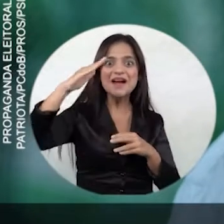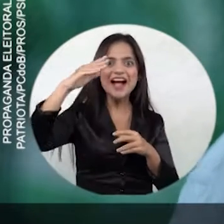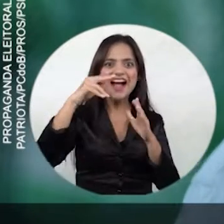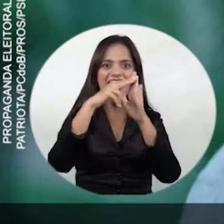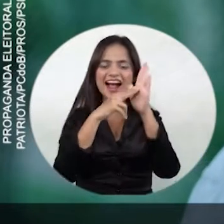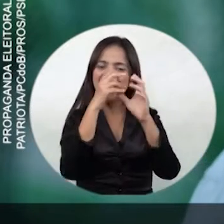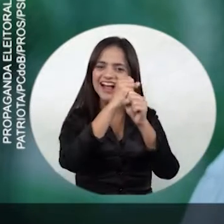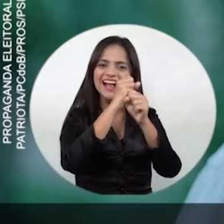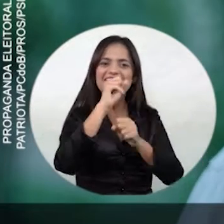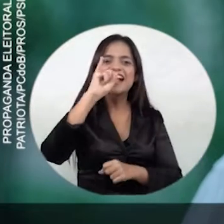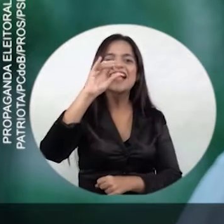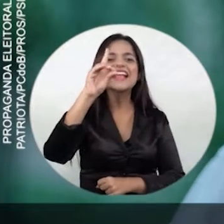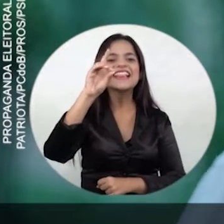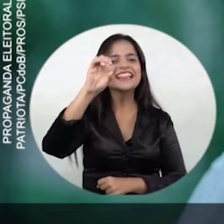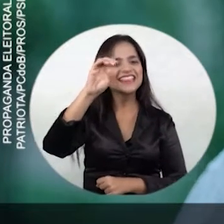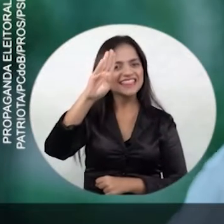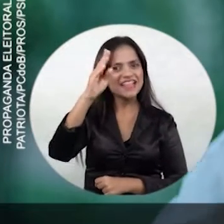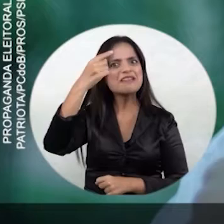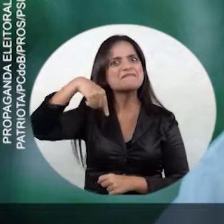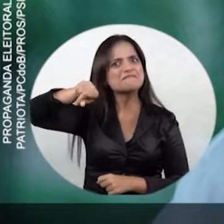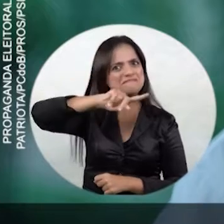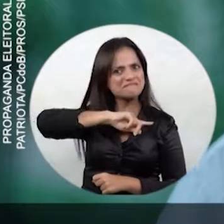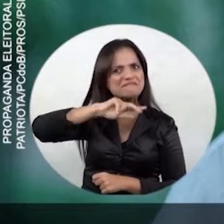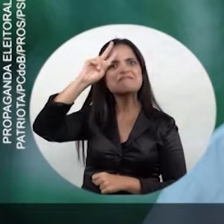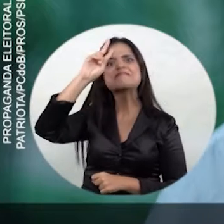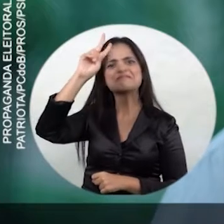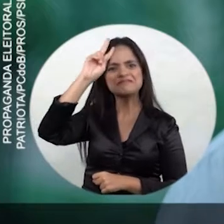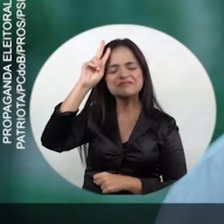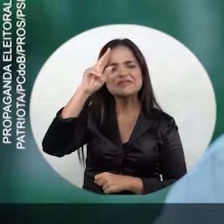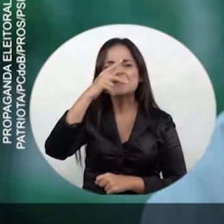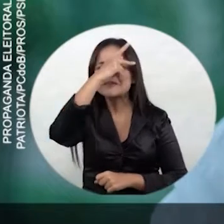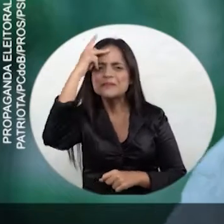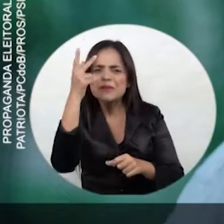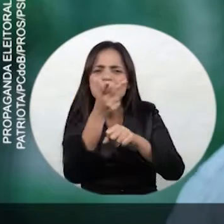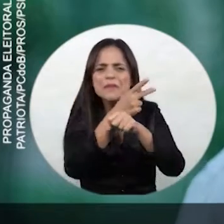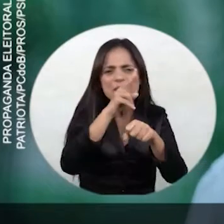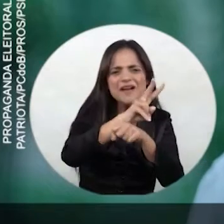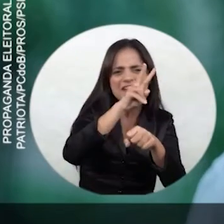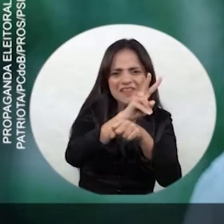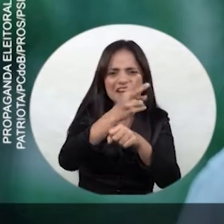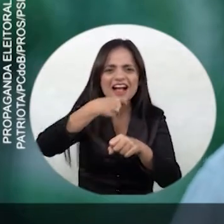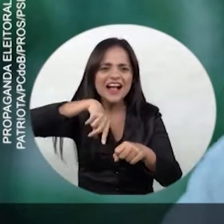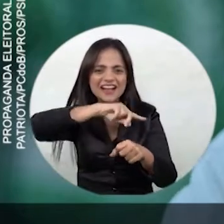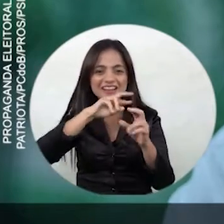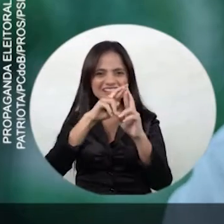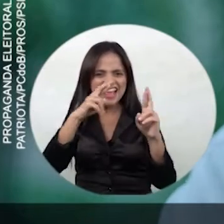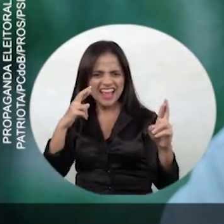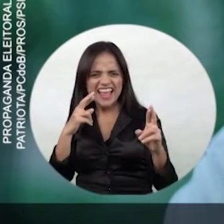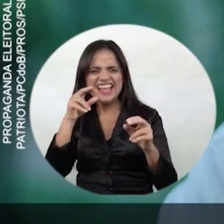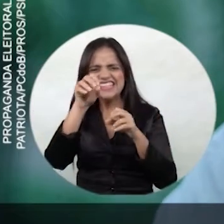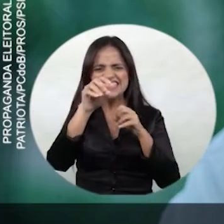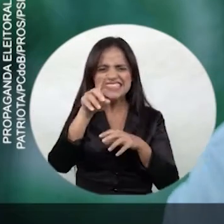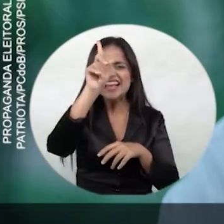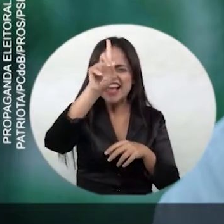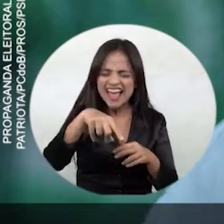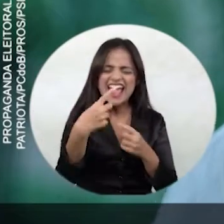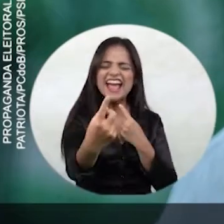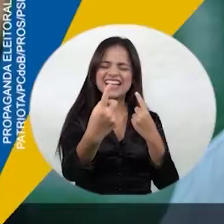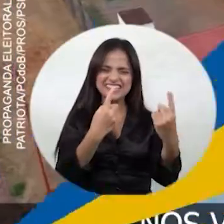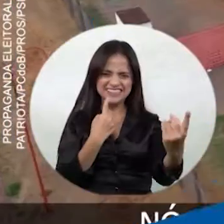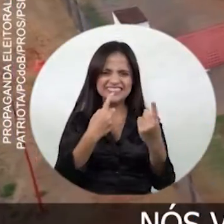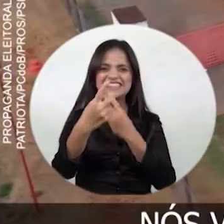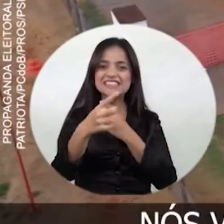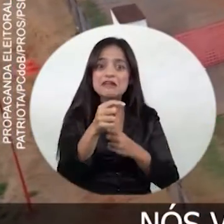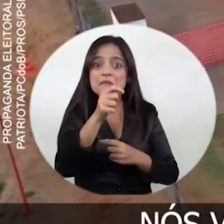100% das crianças que procuram vaga na nossa rede municipal de educação são atendidas. E nossa taxa de evasão é